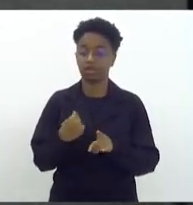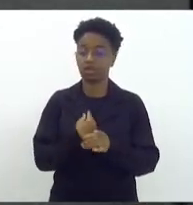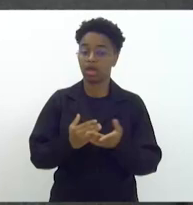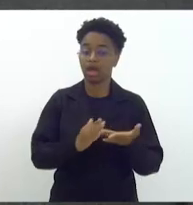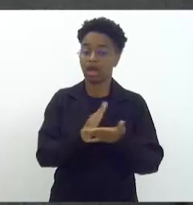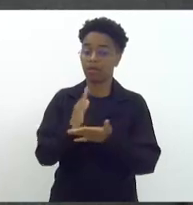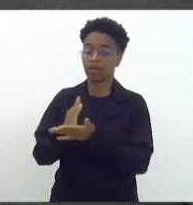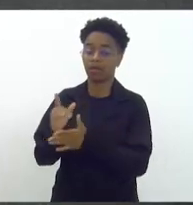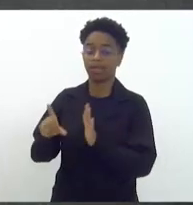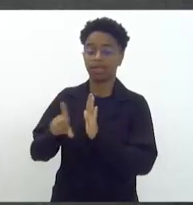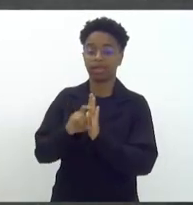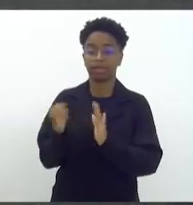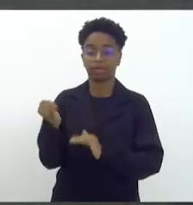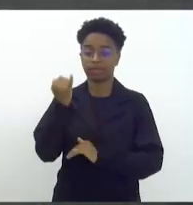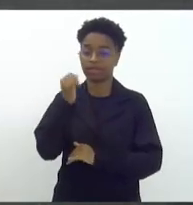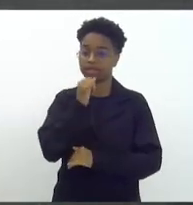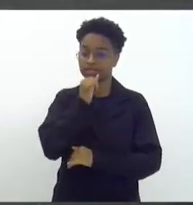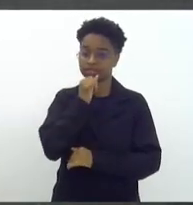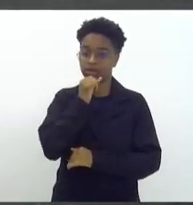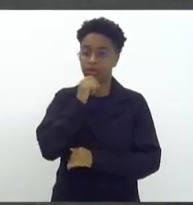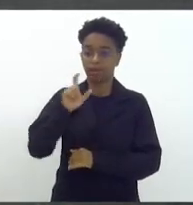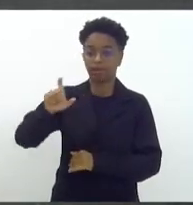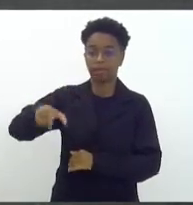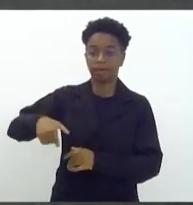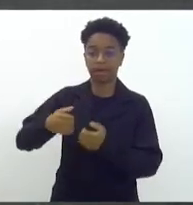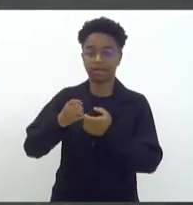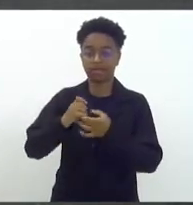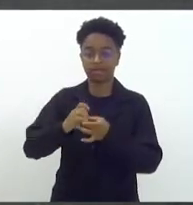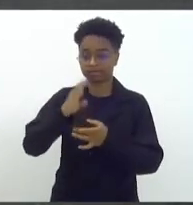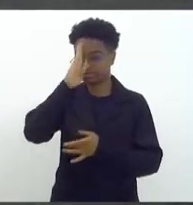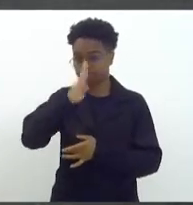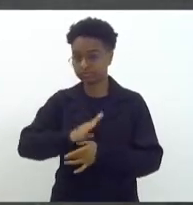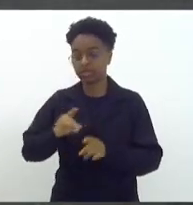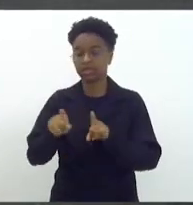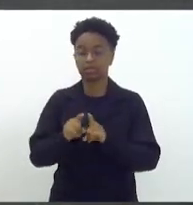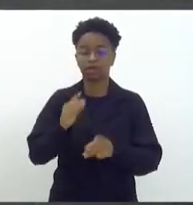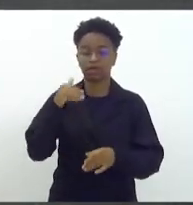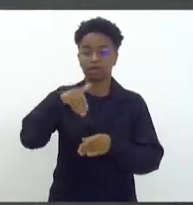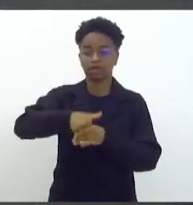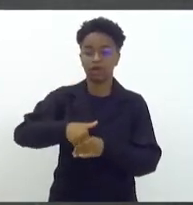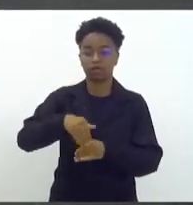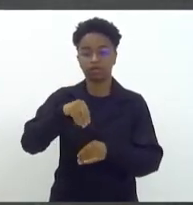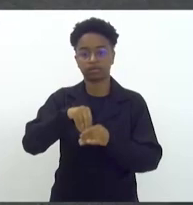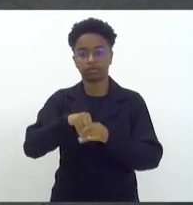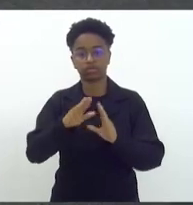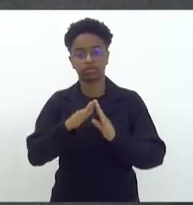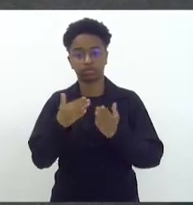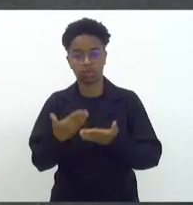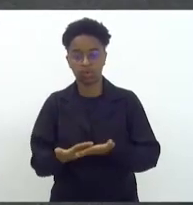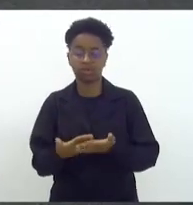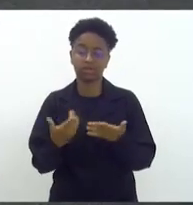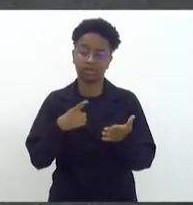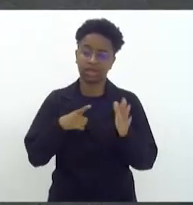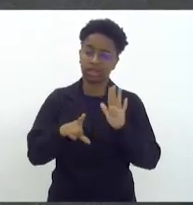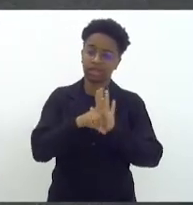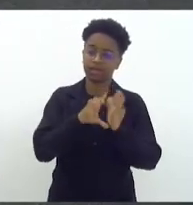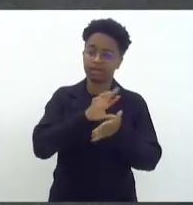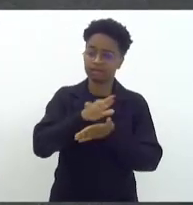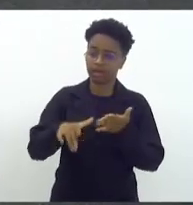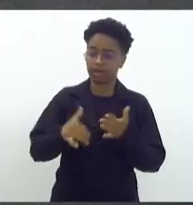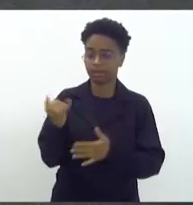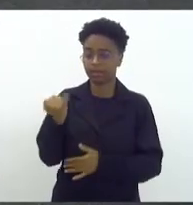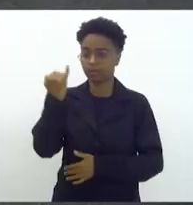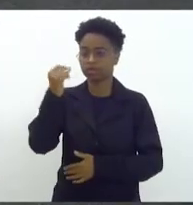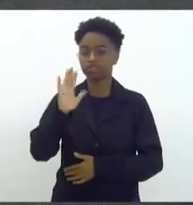importantes, como o passe livre para os estudantes, a eleição direta nas escolas. em suma, leis importantes que já eram